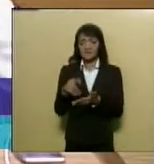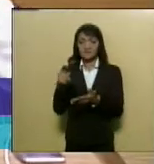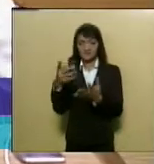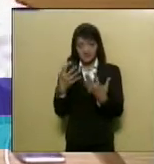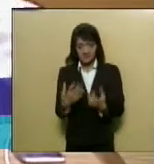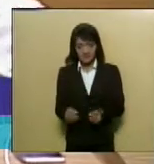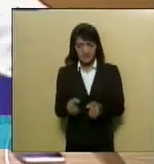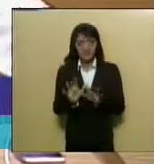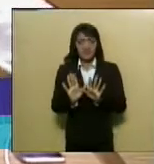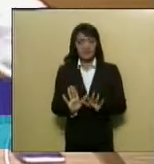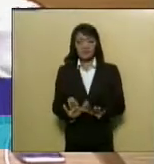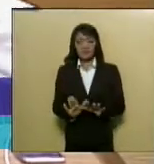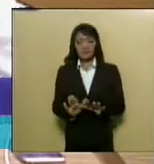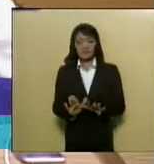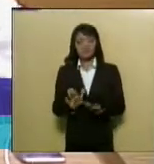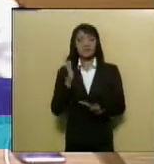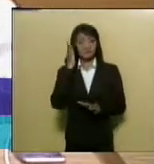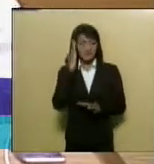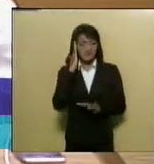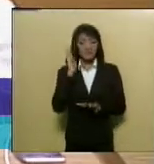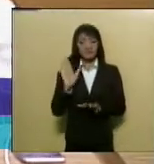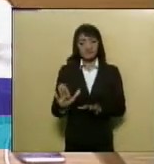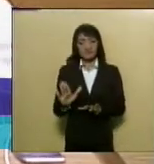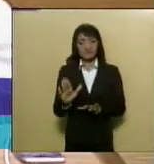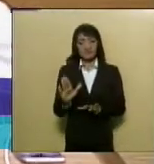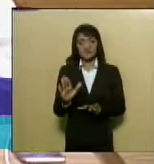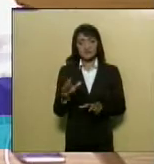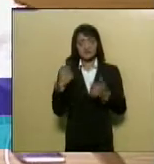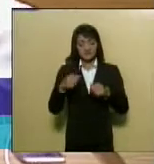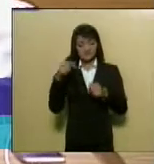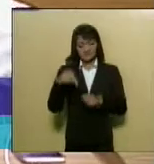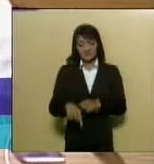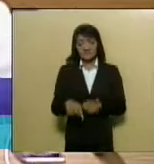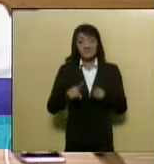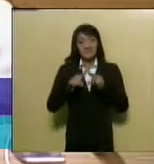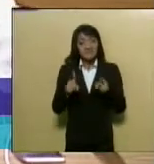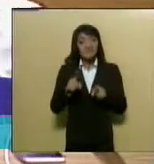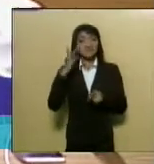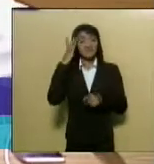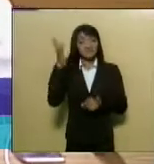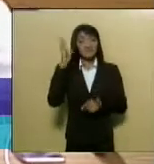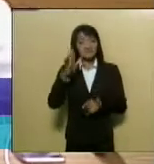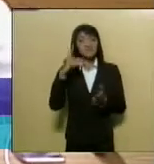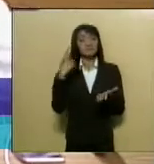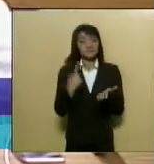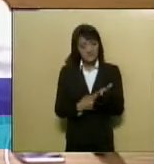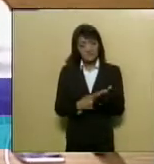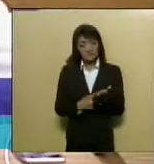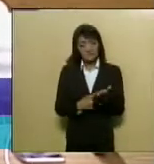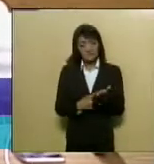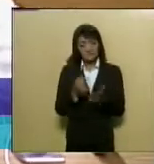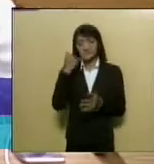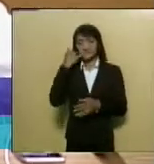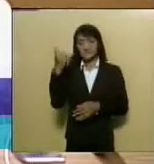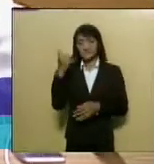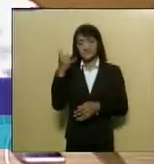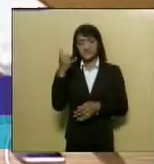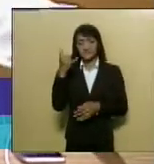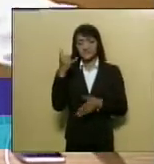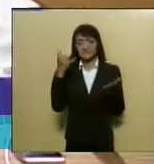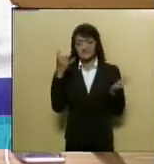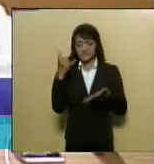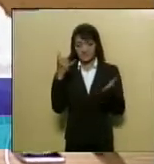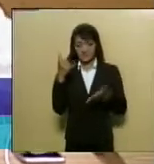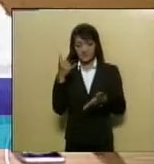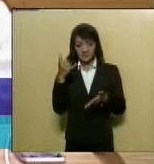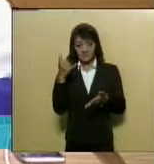deixou de vir, aí compreendeu, inclusive, a necessidade da casa, mas amanhã já está confirmado, acabei de falar com ele agora por telefone, já está